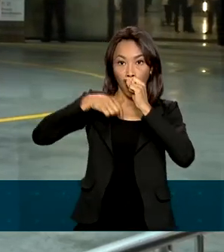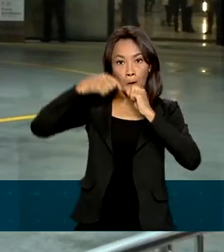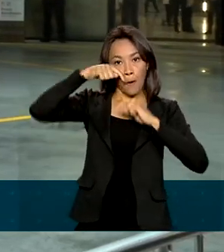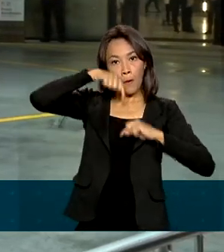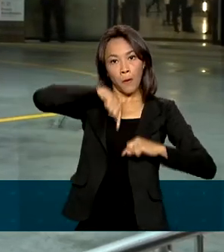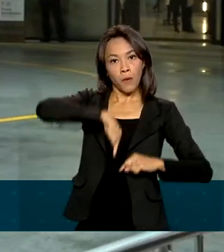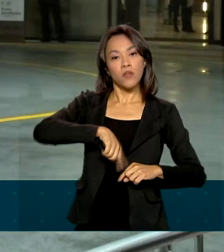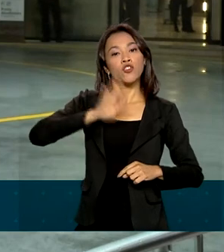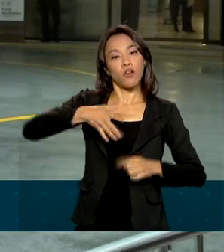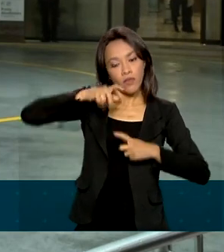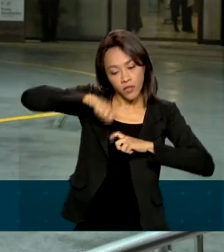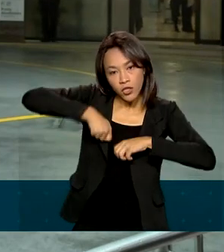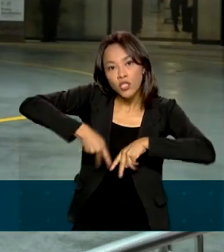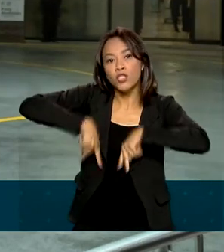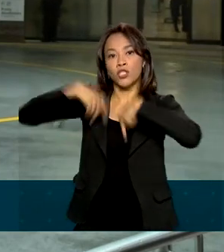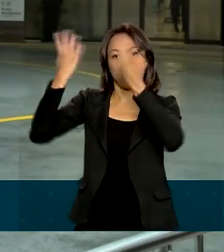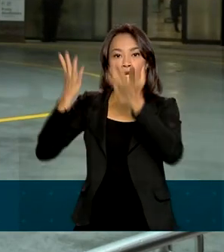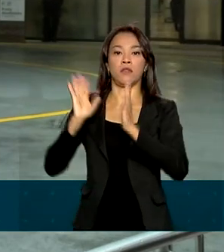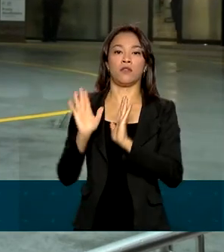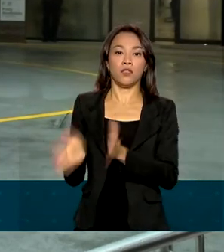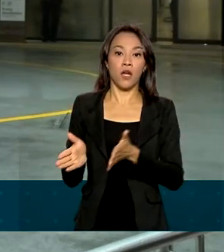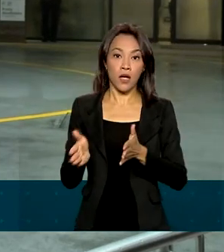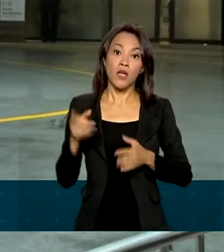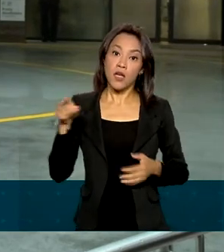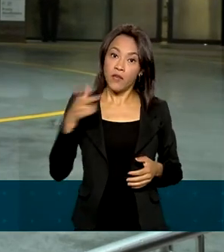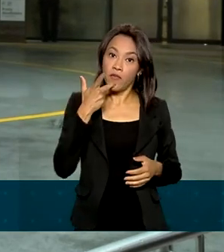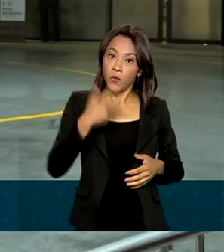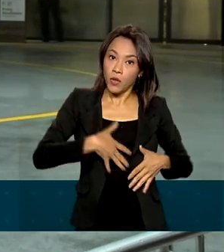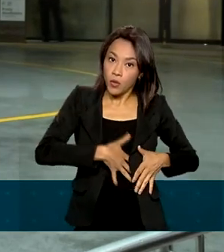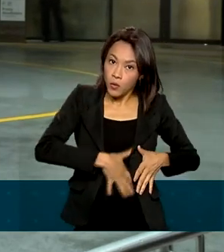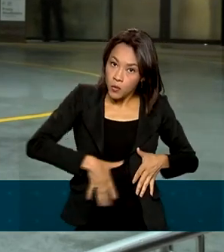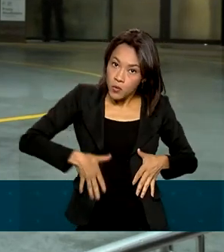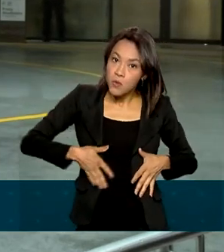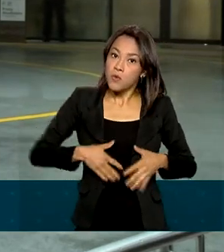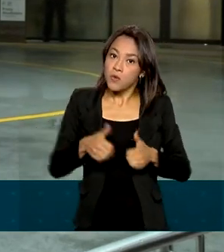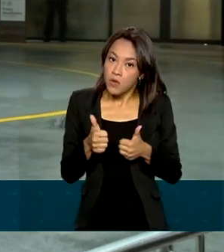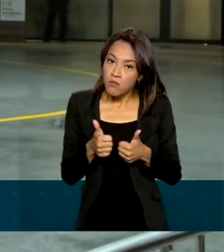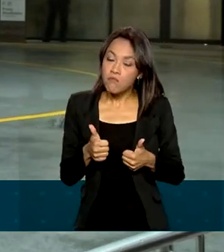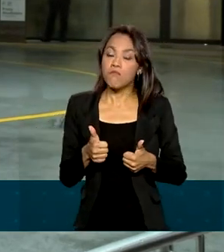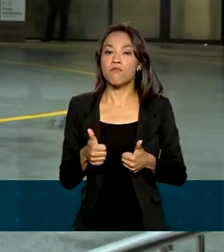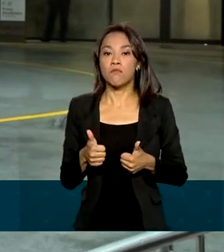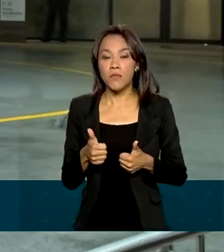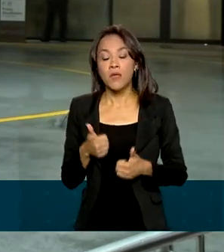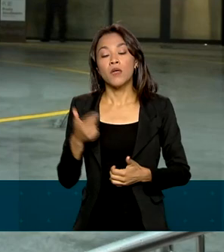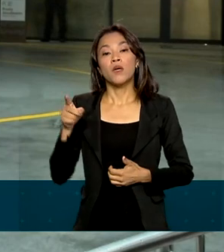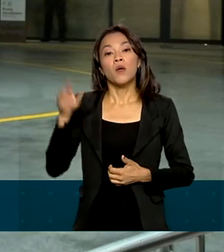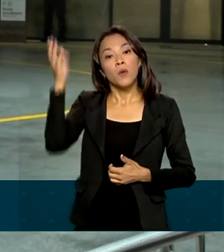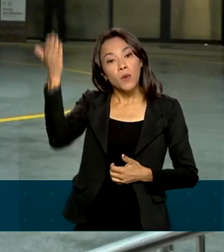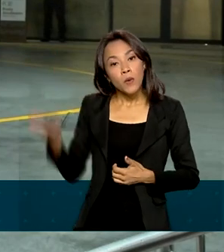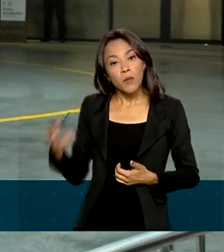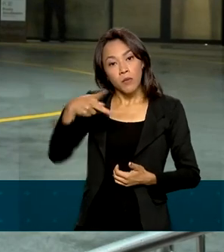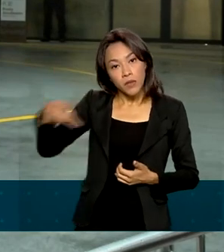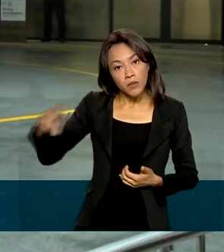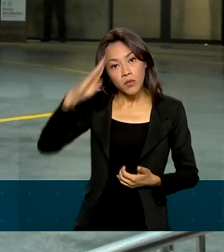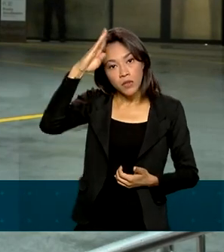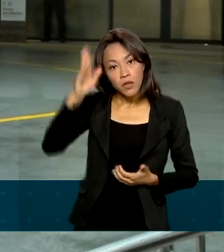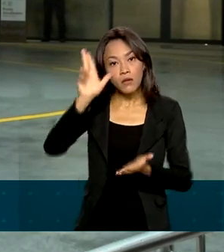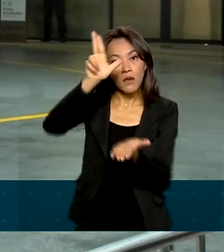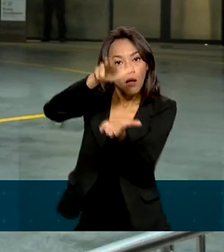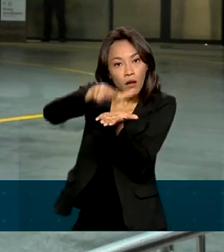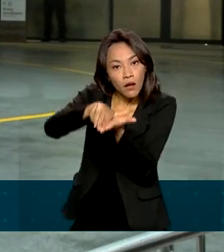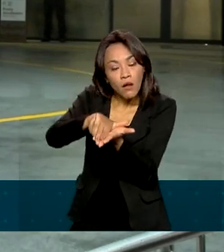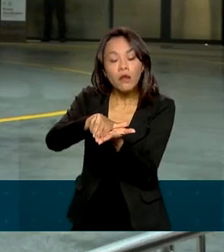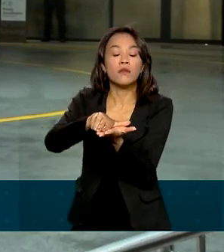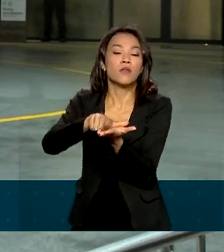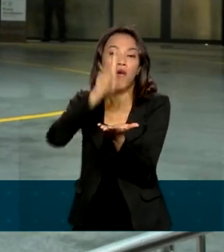A nota diz ainda que o trato digestivo tem sinais de recuperação. O presidente Jair Bolsonaro está internado aqui no